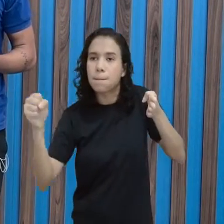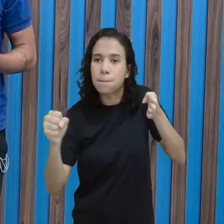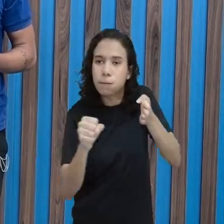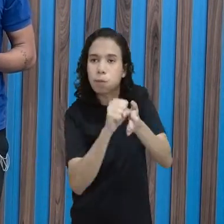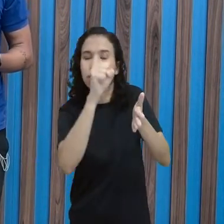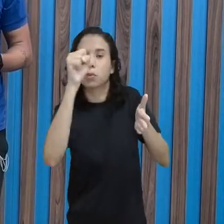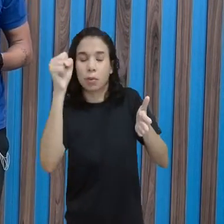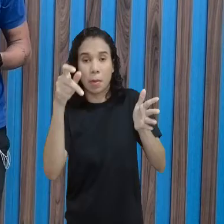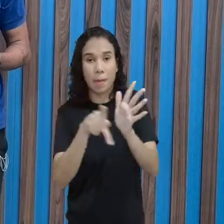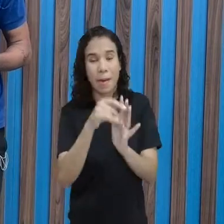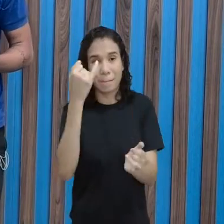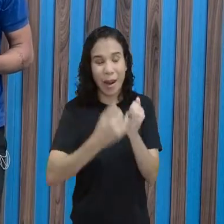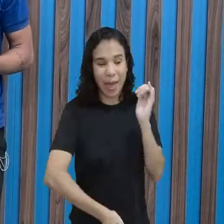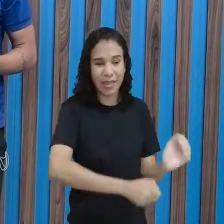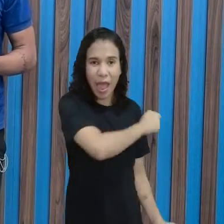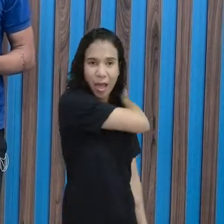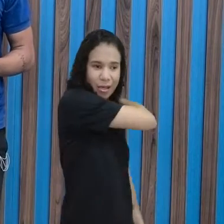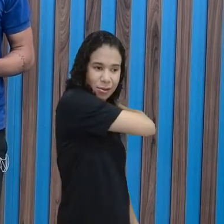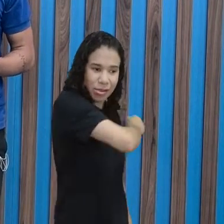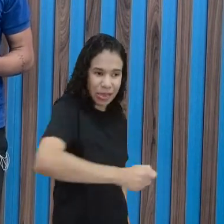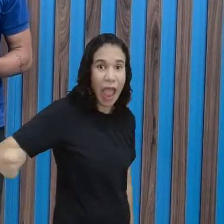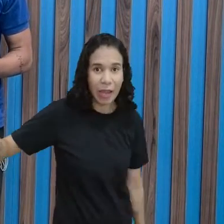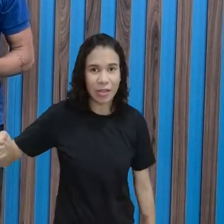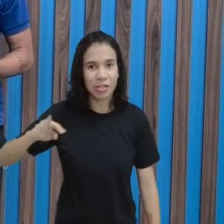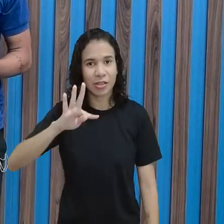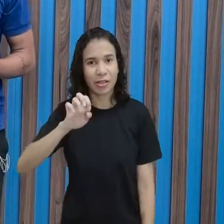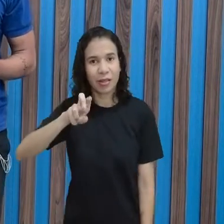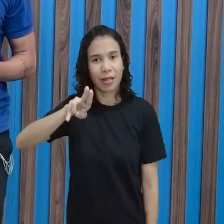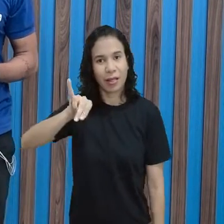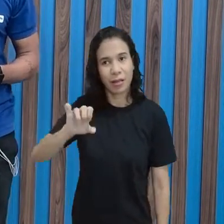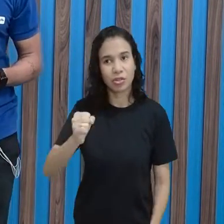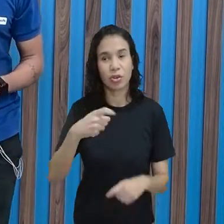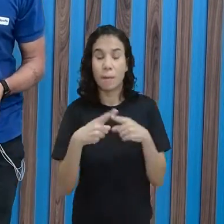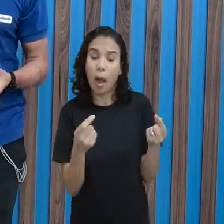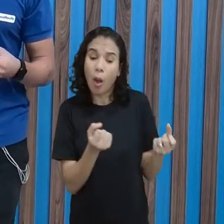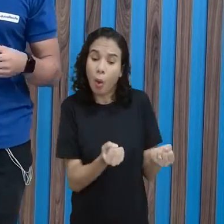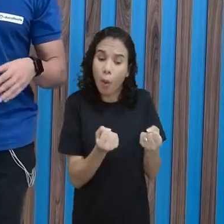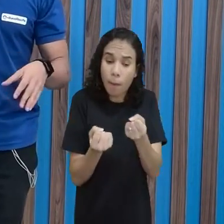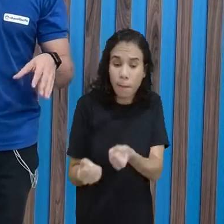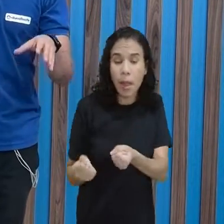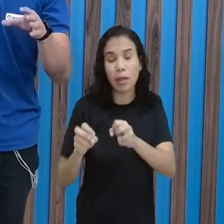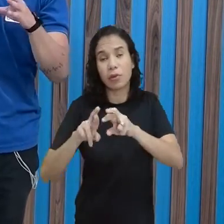parece até com a raquete do tênis, mas ela tem aí pesos diferentes,